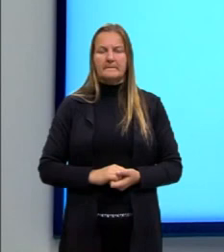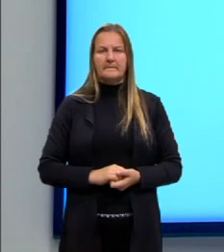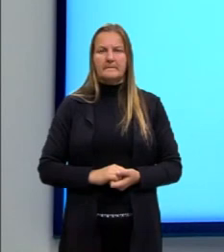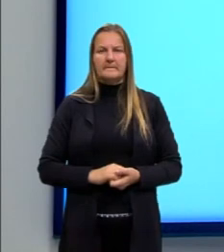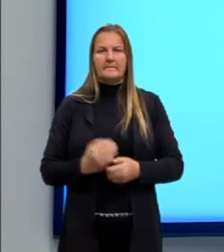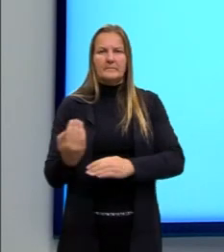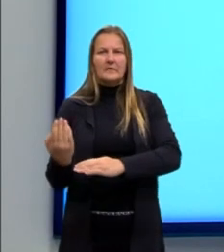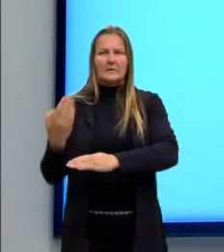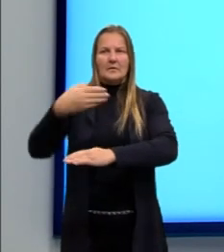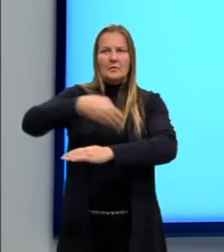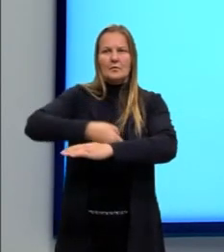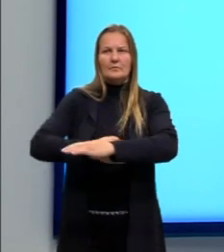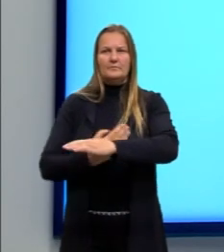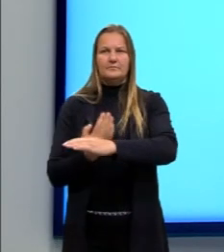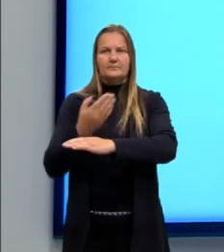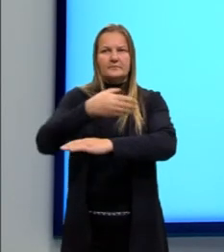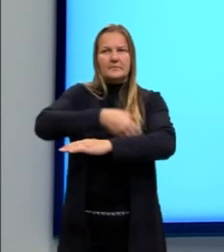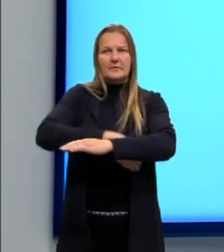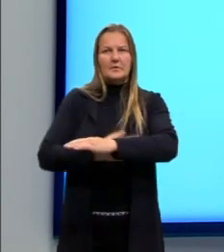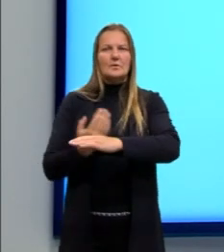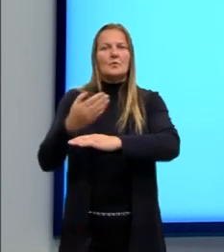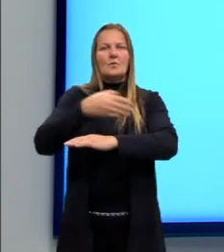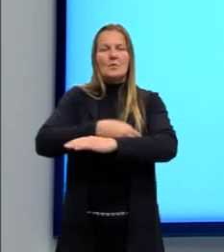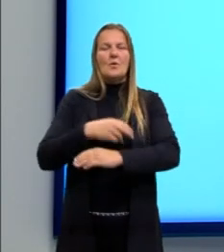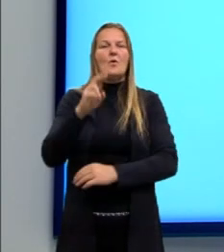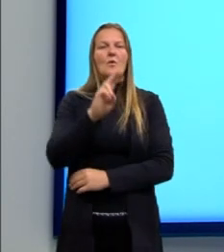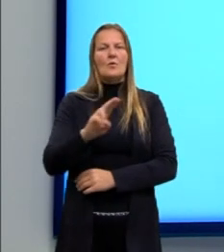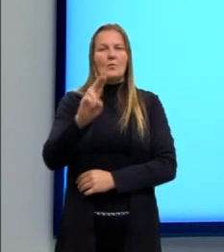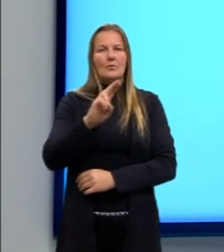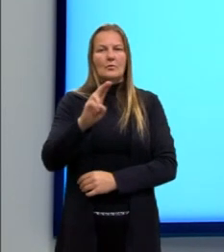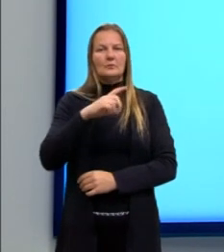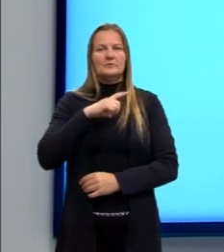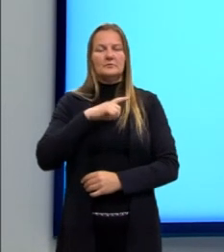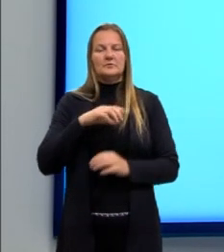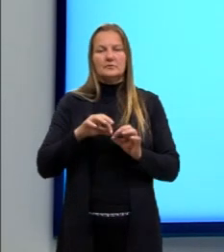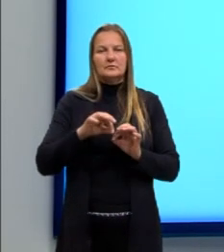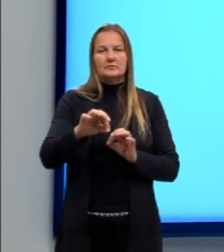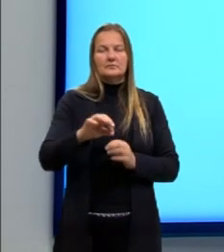outro animal que se usa, usa bastante do eco para se localizar.